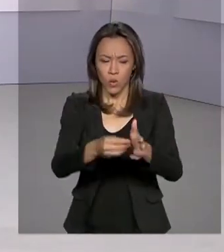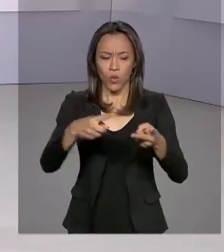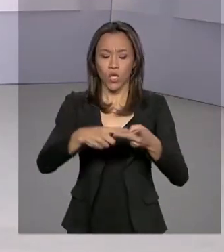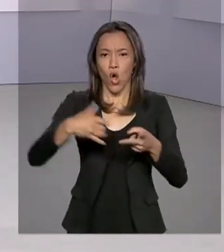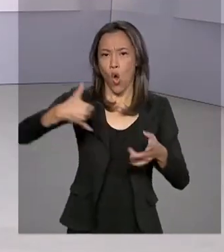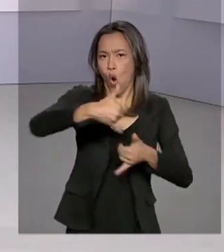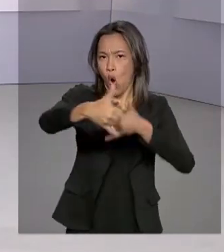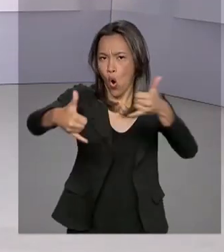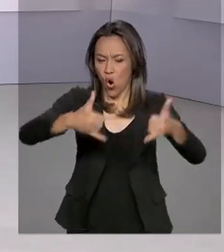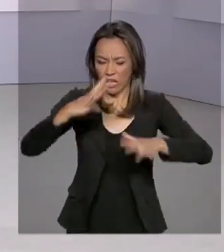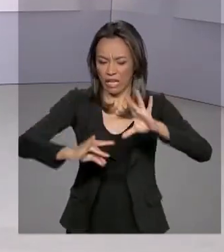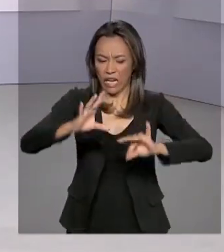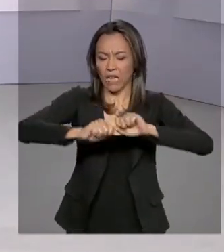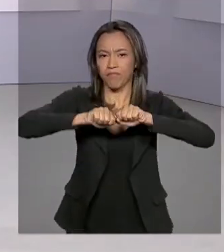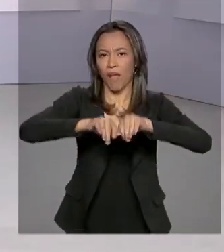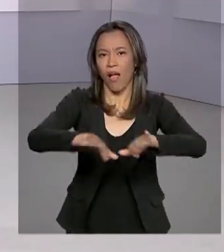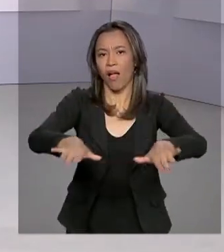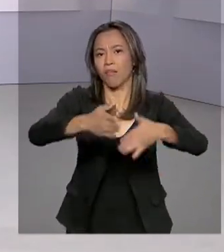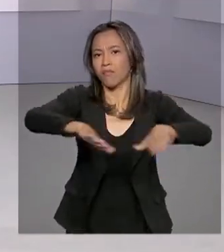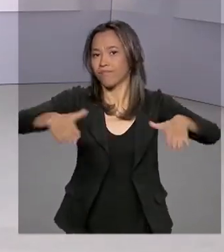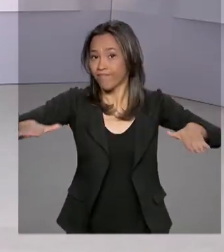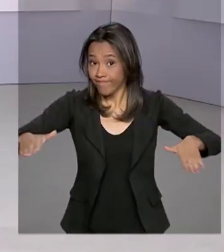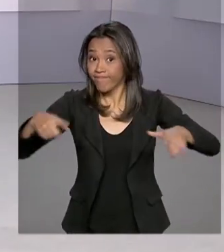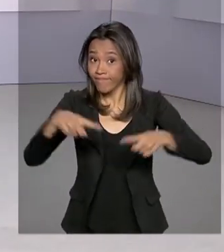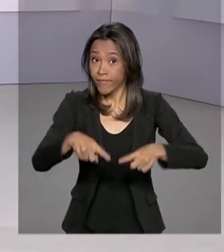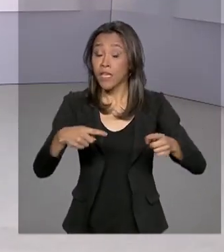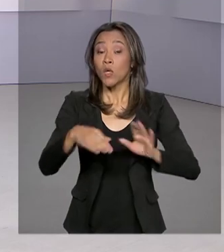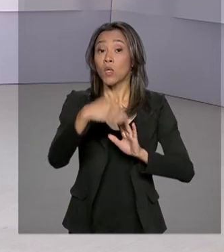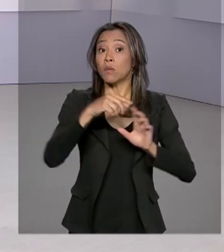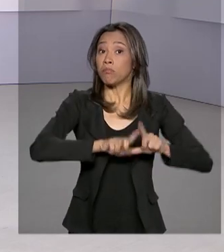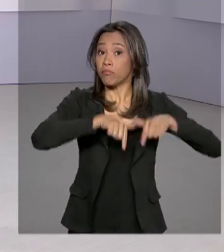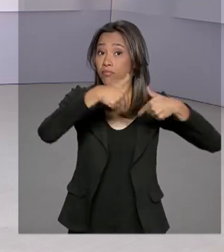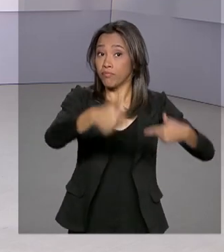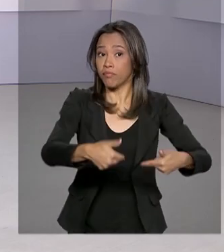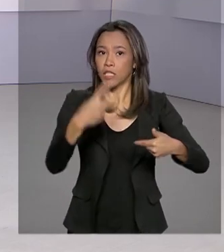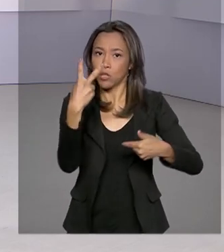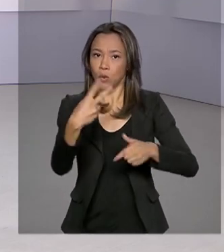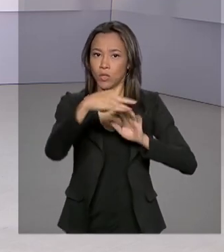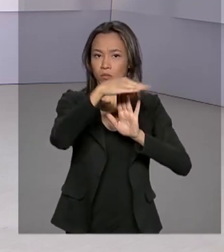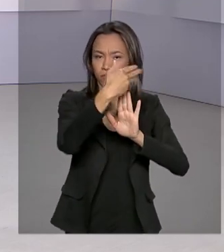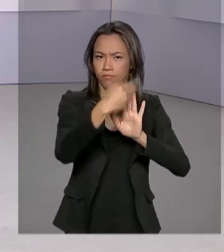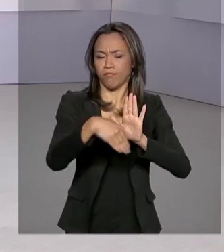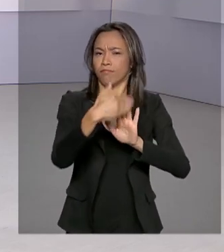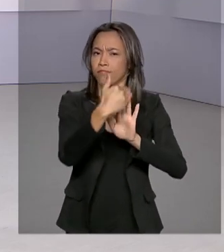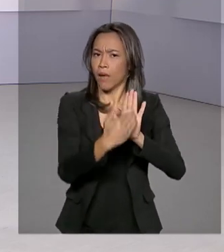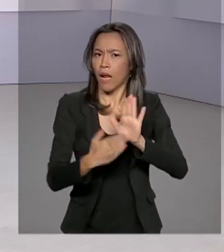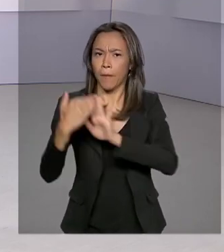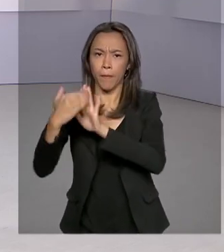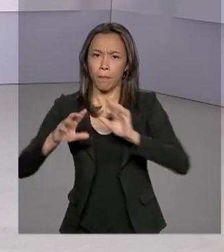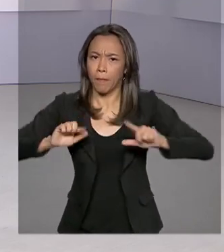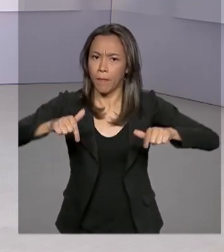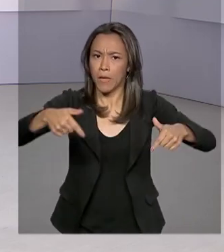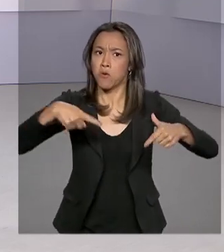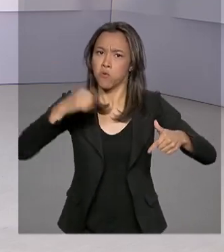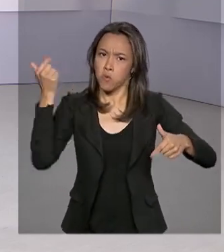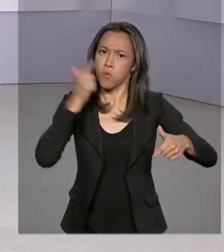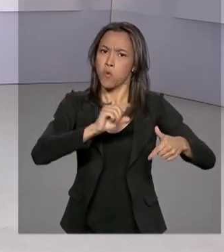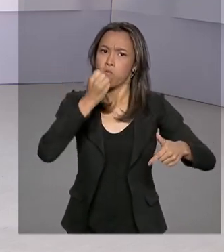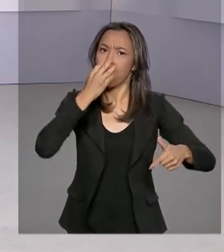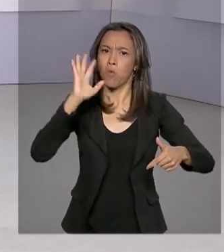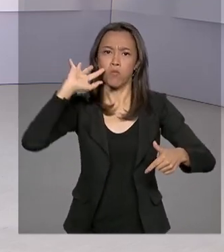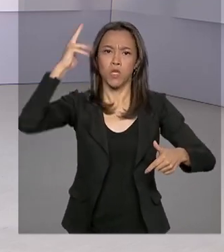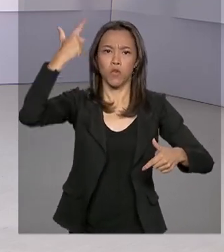de óleo no litoral, operações como a Verde Brasil e a Amazônia Azul se destacaram na busca de